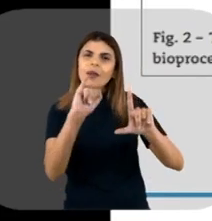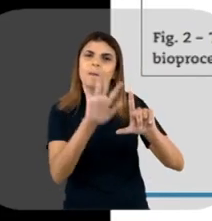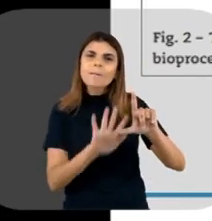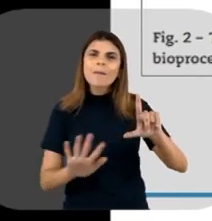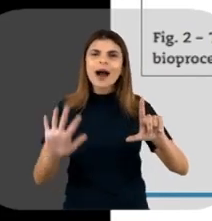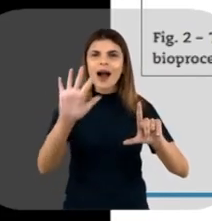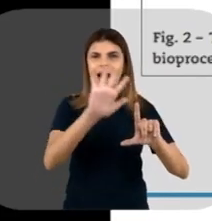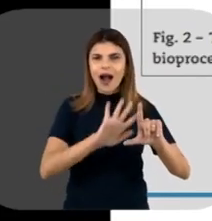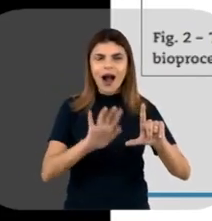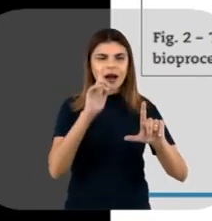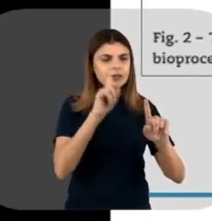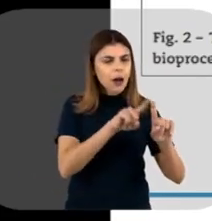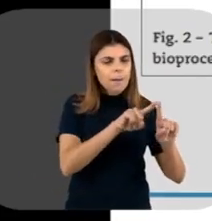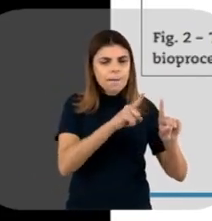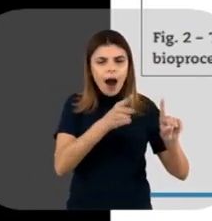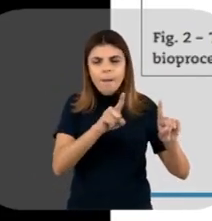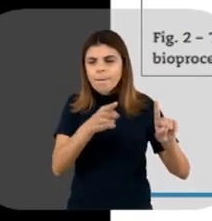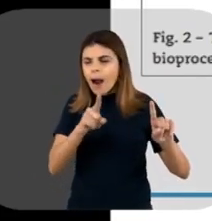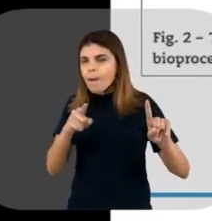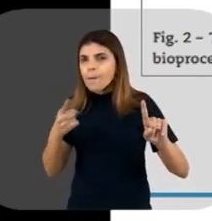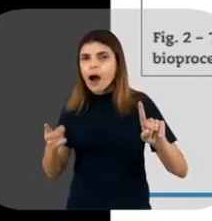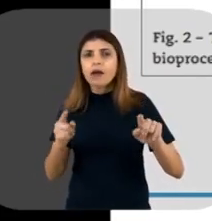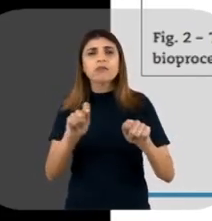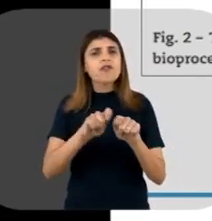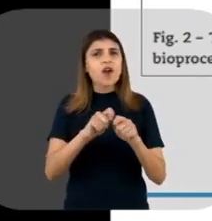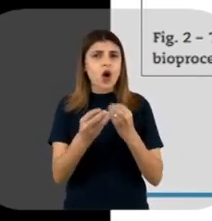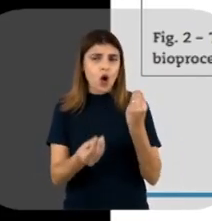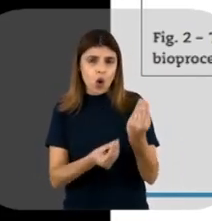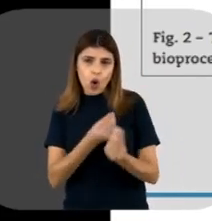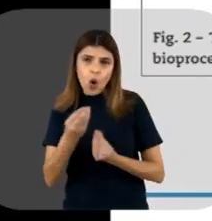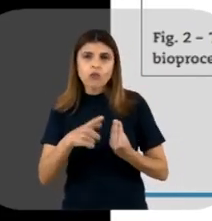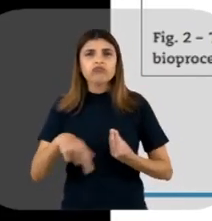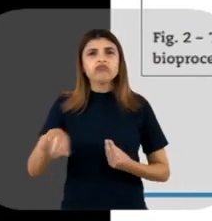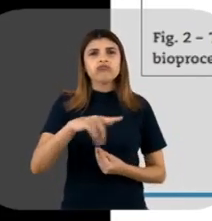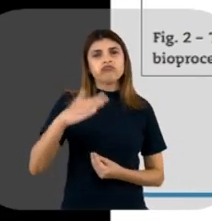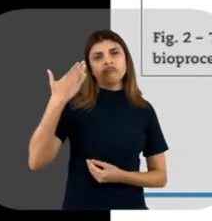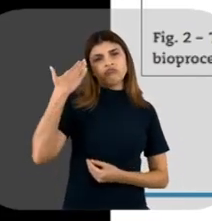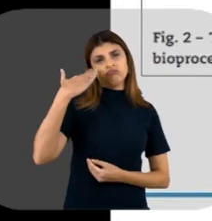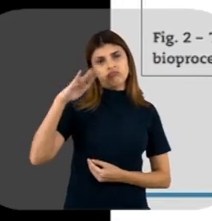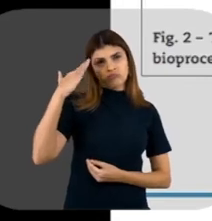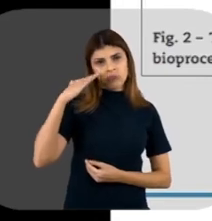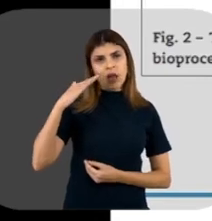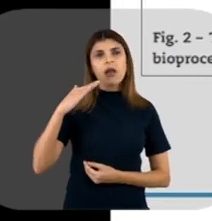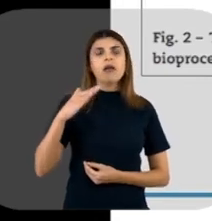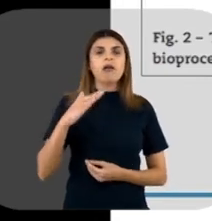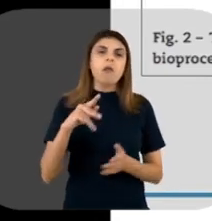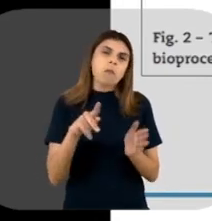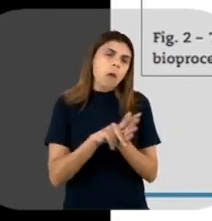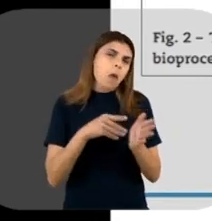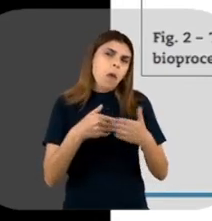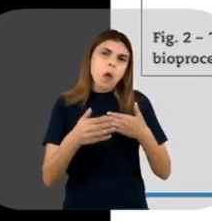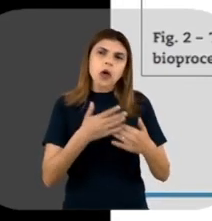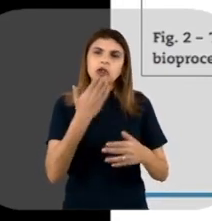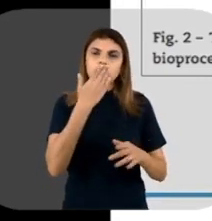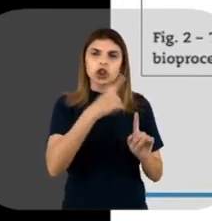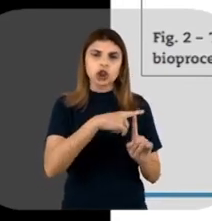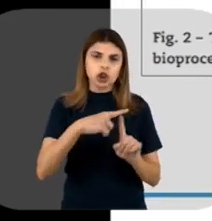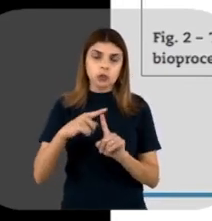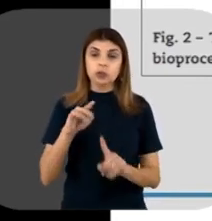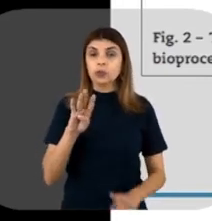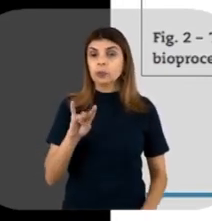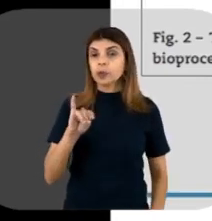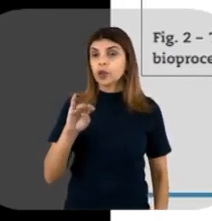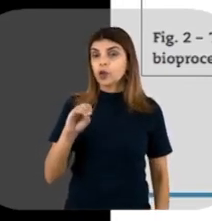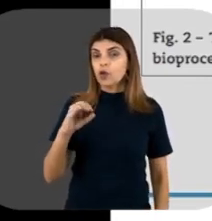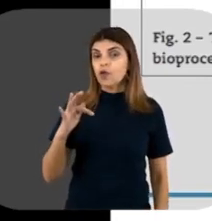um fluxo de produção para um biofármaco qualquer, né? Para mostrar